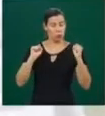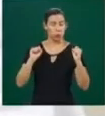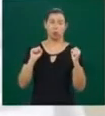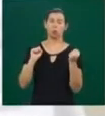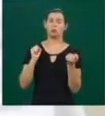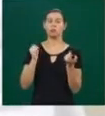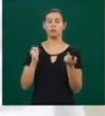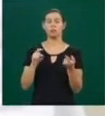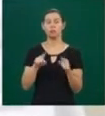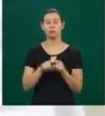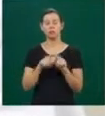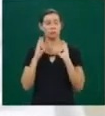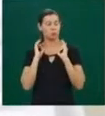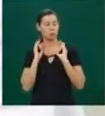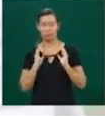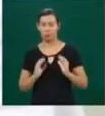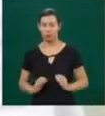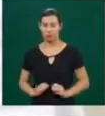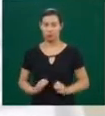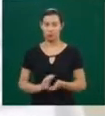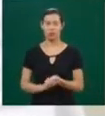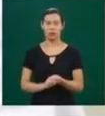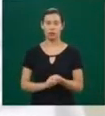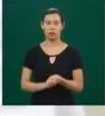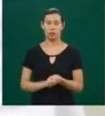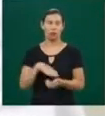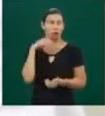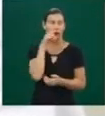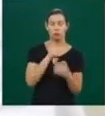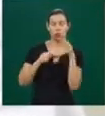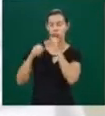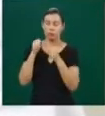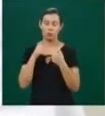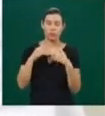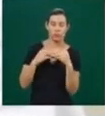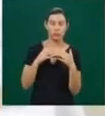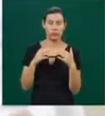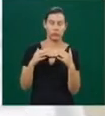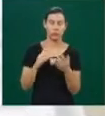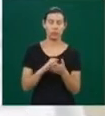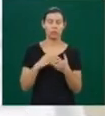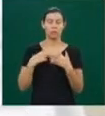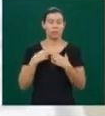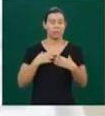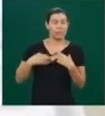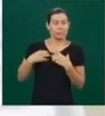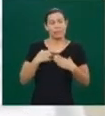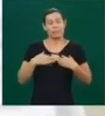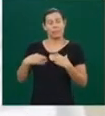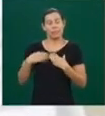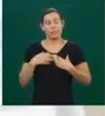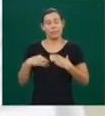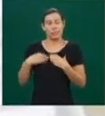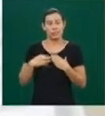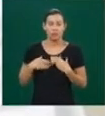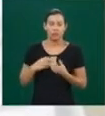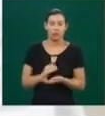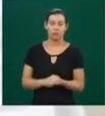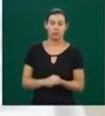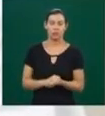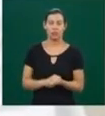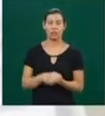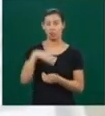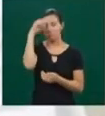irritabilidade. Você tem hiperatividade, você tem fadiga, você tira cochilo, você não